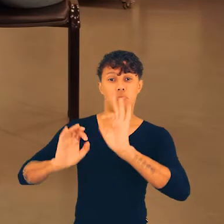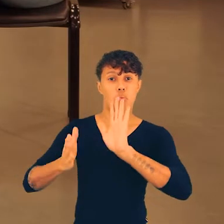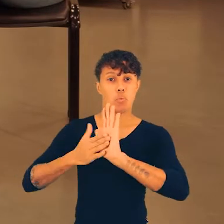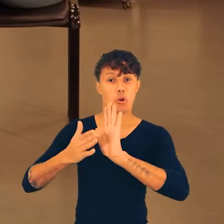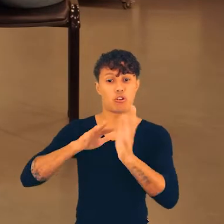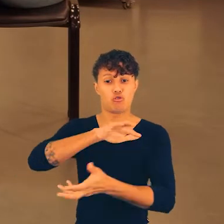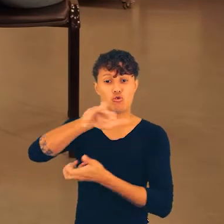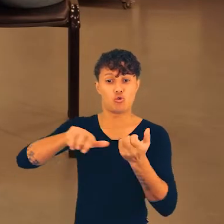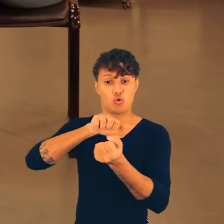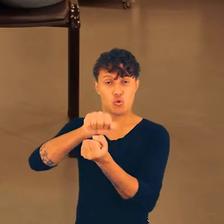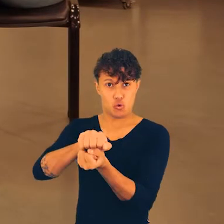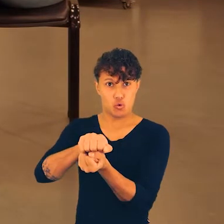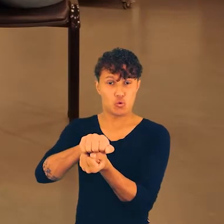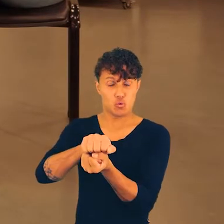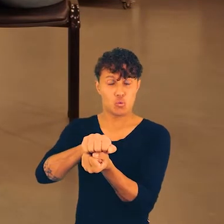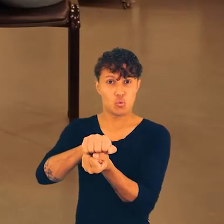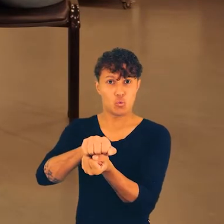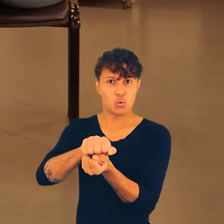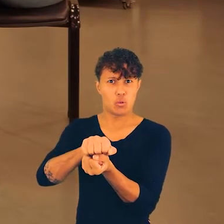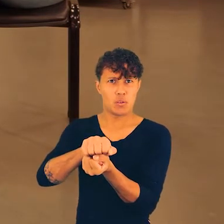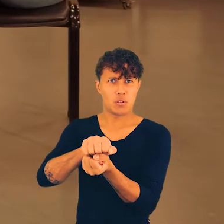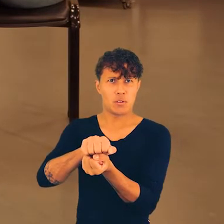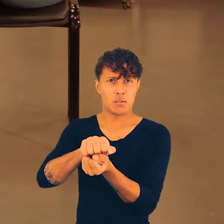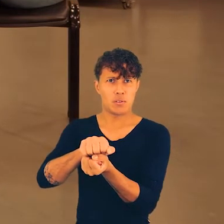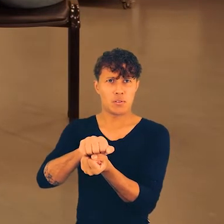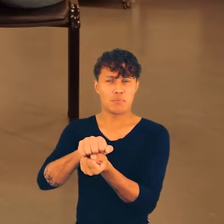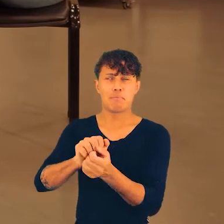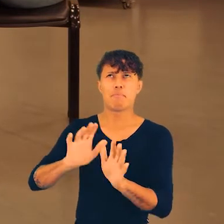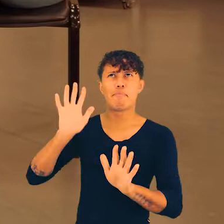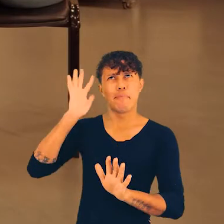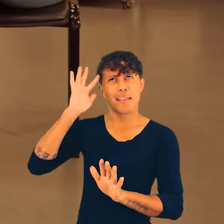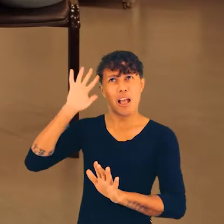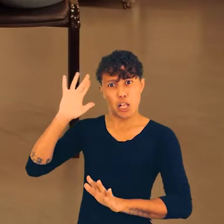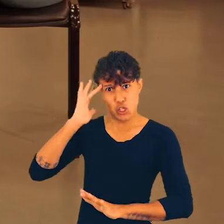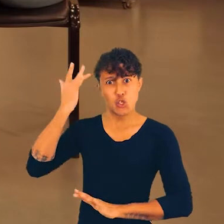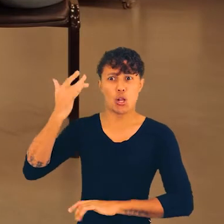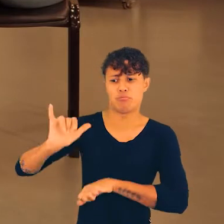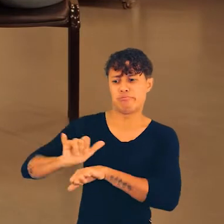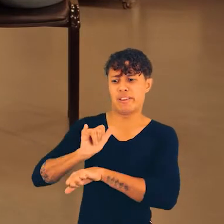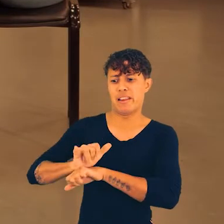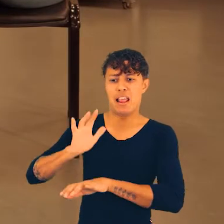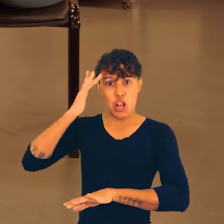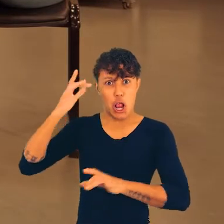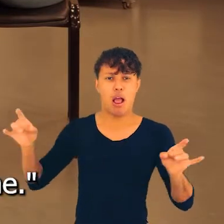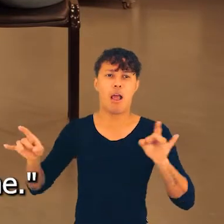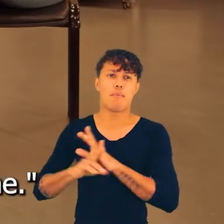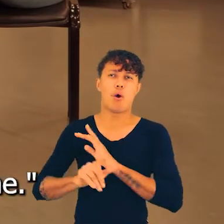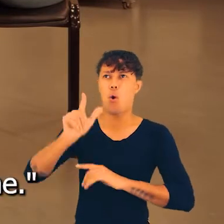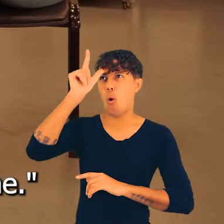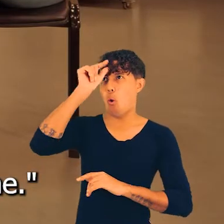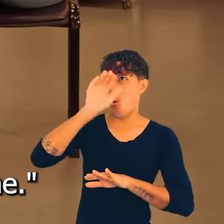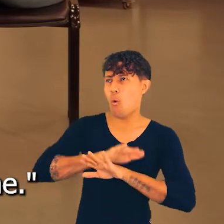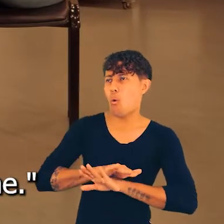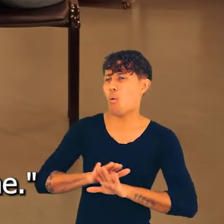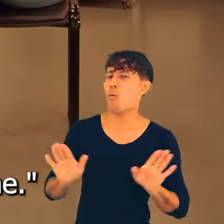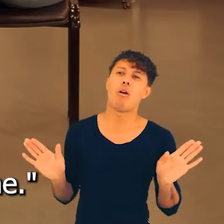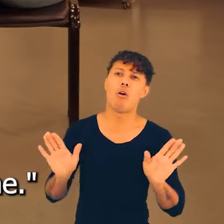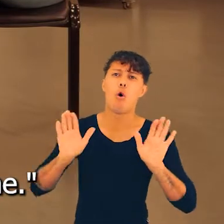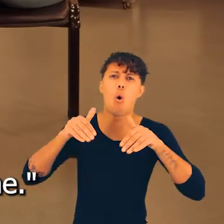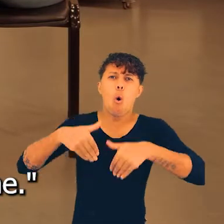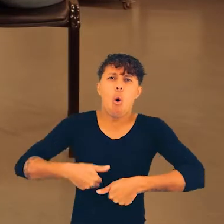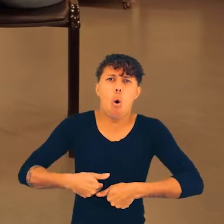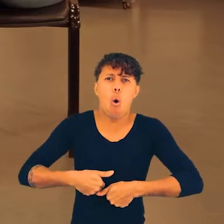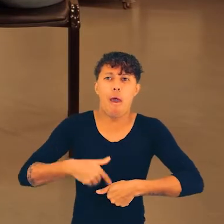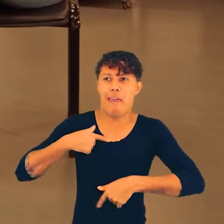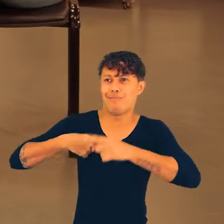um projeto sustentável para fazer, tipo, uma solução, assim. Não que seja uma solução, tipo, pronto, acabei com isso aqui,